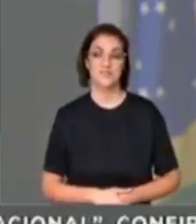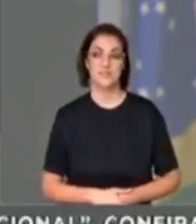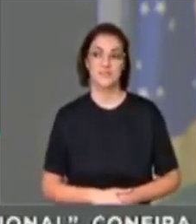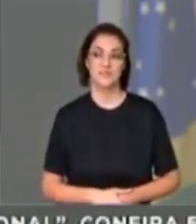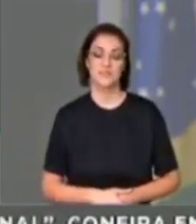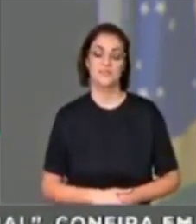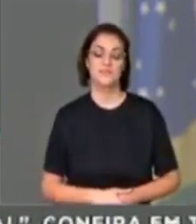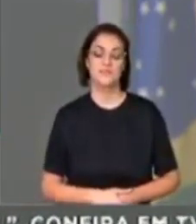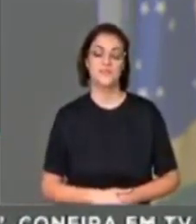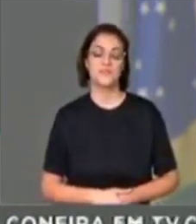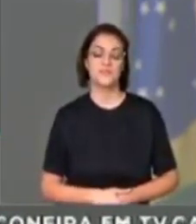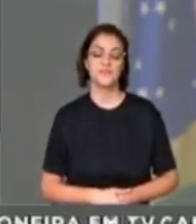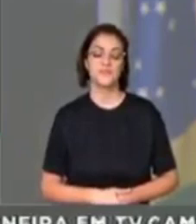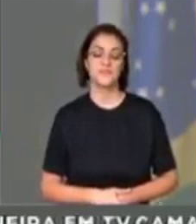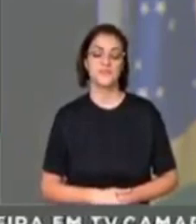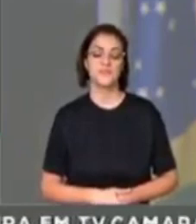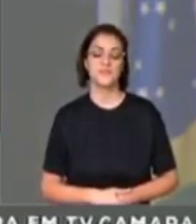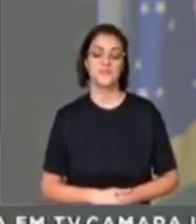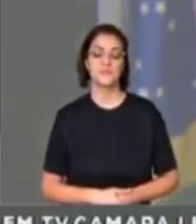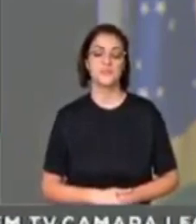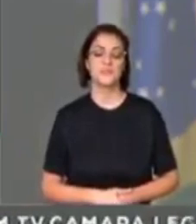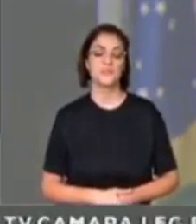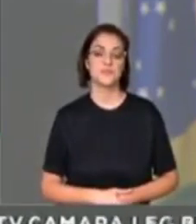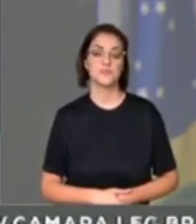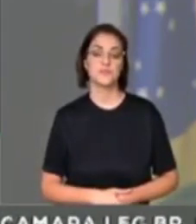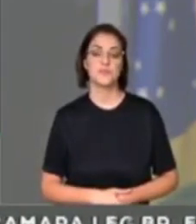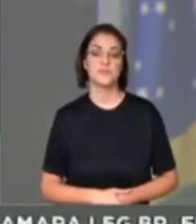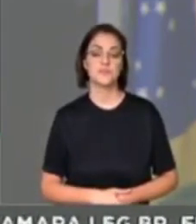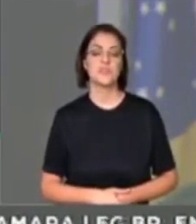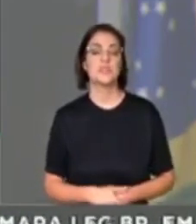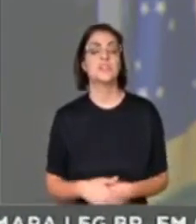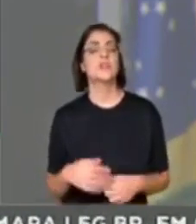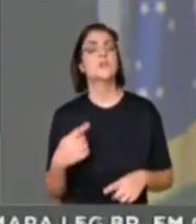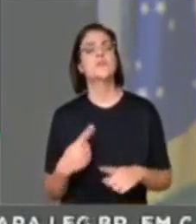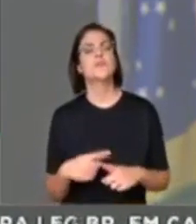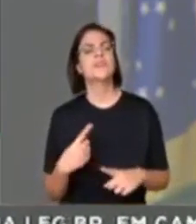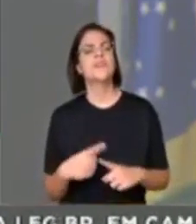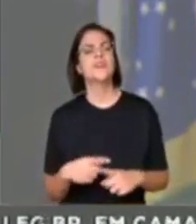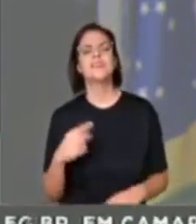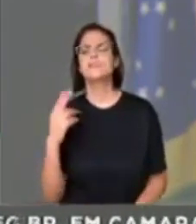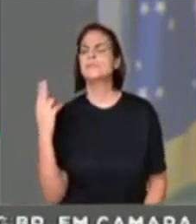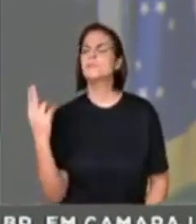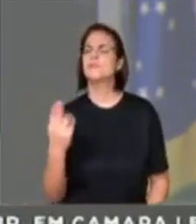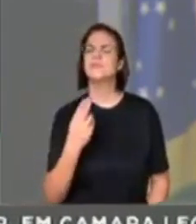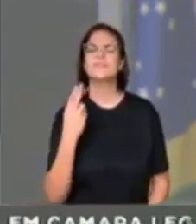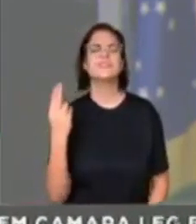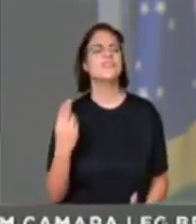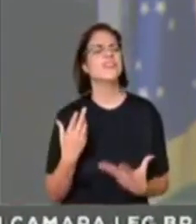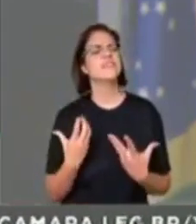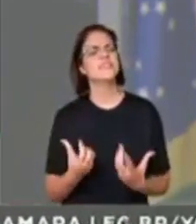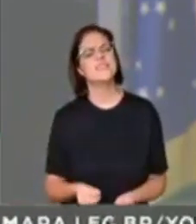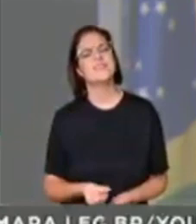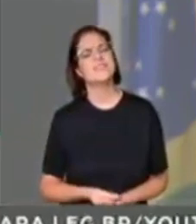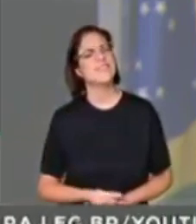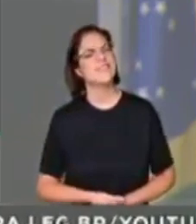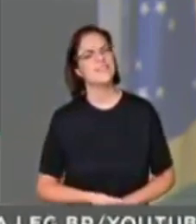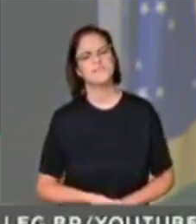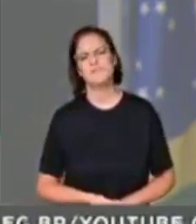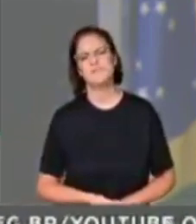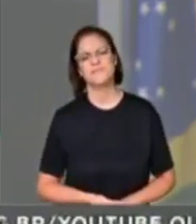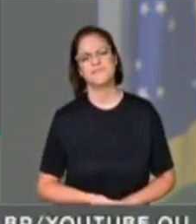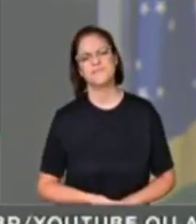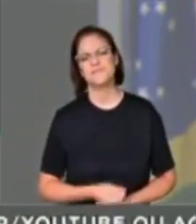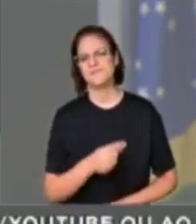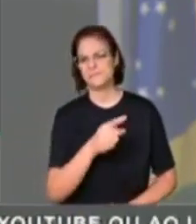Muito obrigado. Peço um minuto para concluir, porque é absolutamente inaceitável que a gente continue recebendo